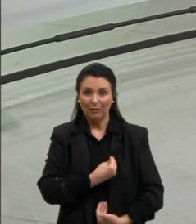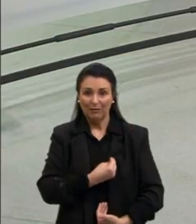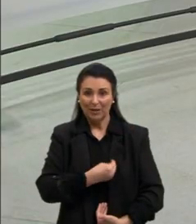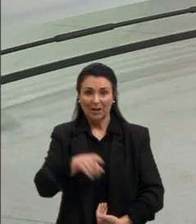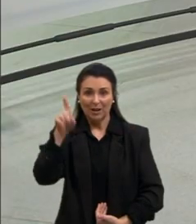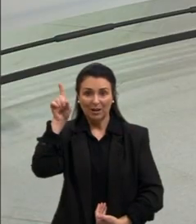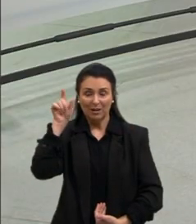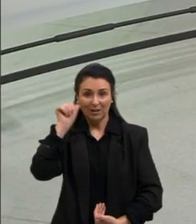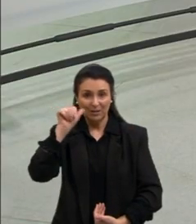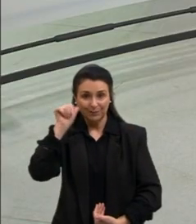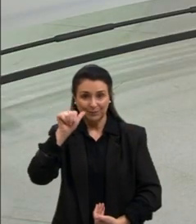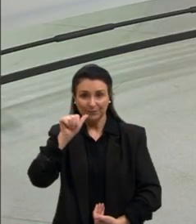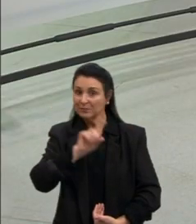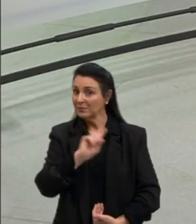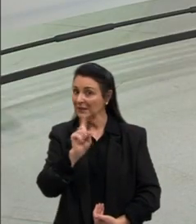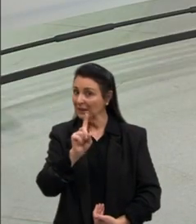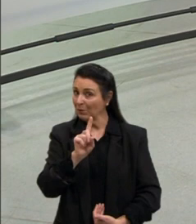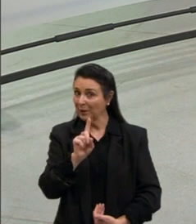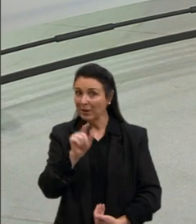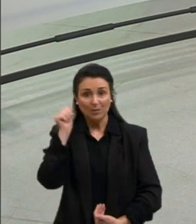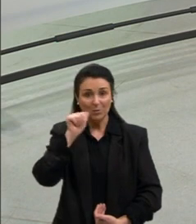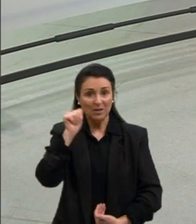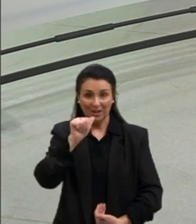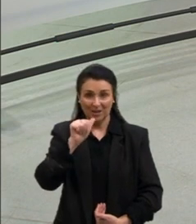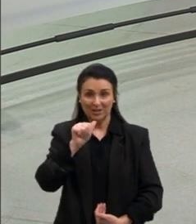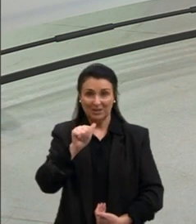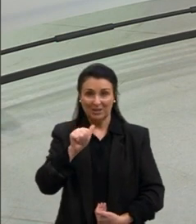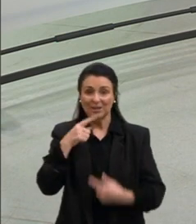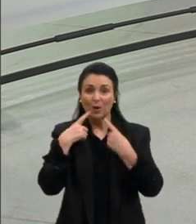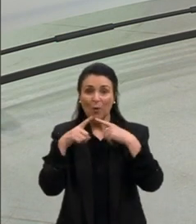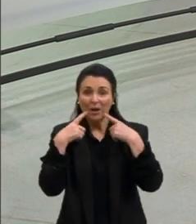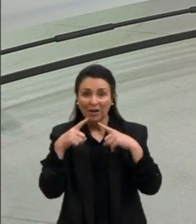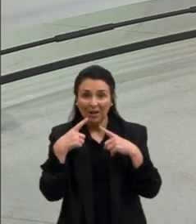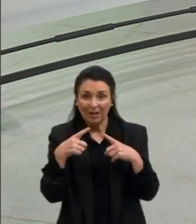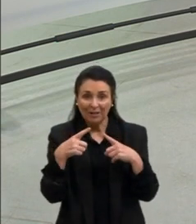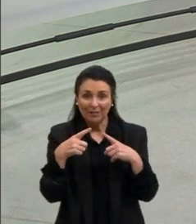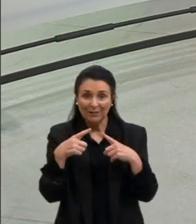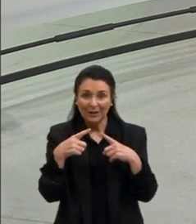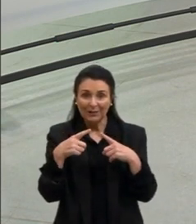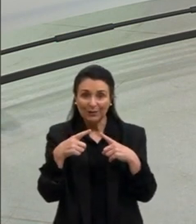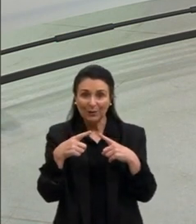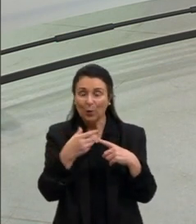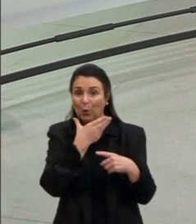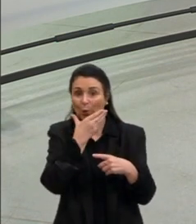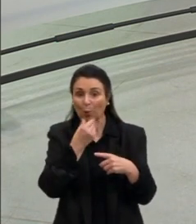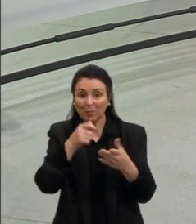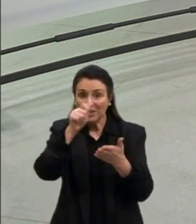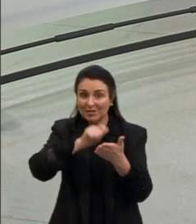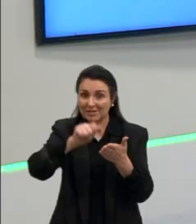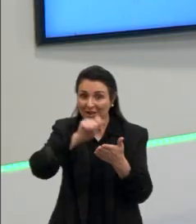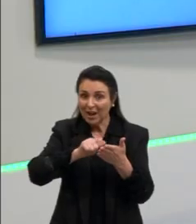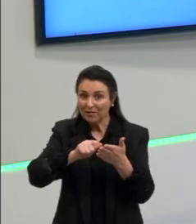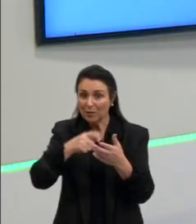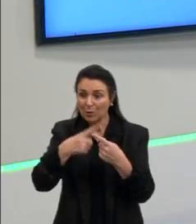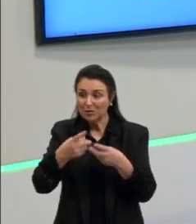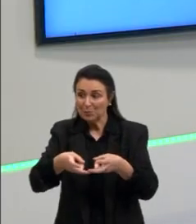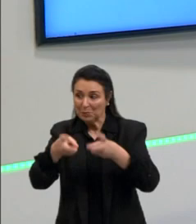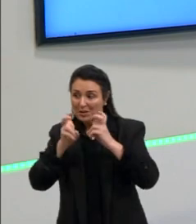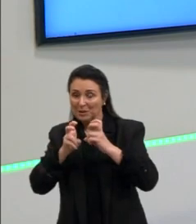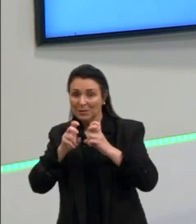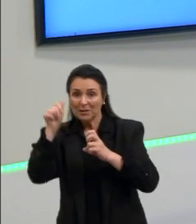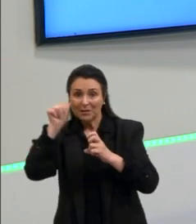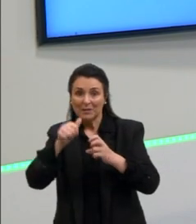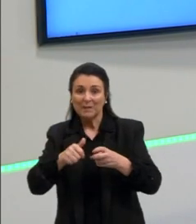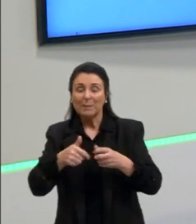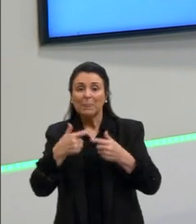expressando elas mesmas o seu descontentamento, mas também nos demonstra que na Idade Média, as pessoas questionavam, sim,